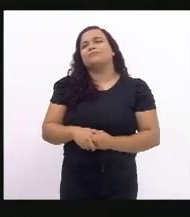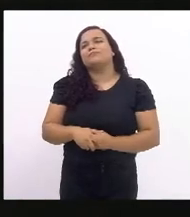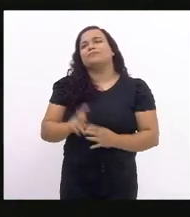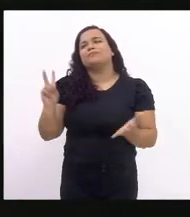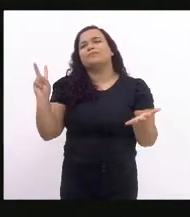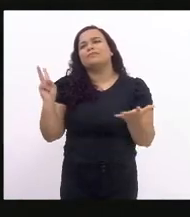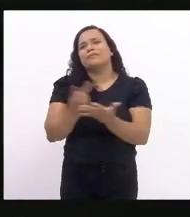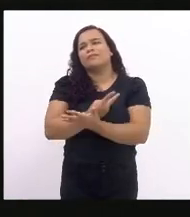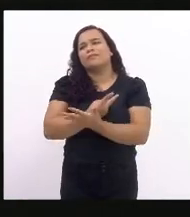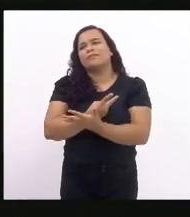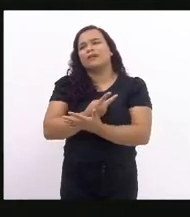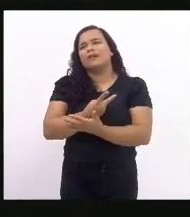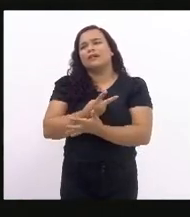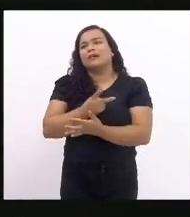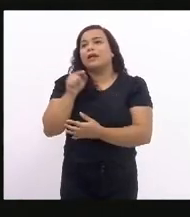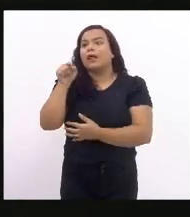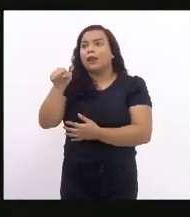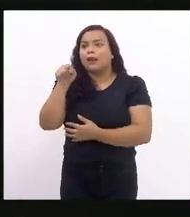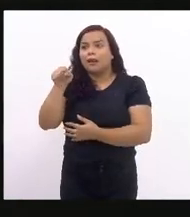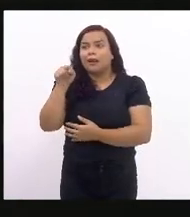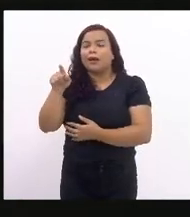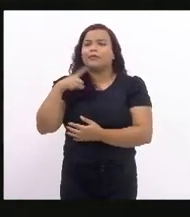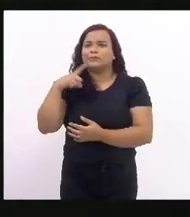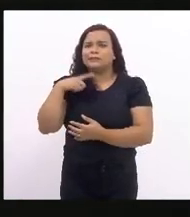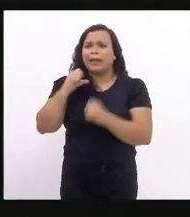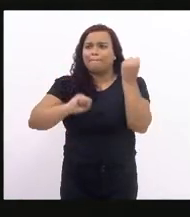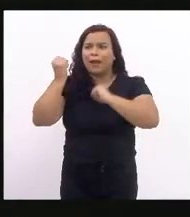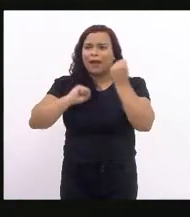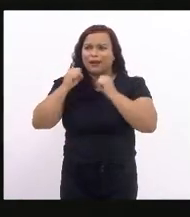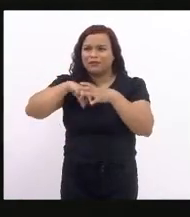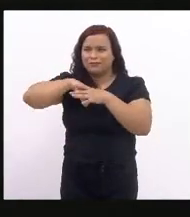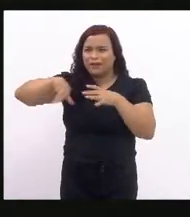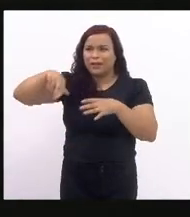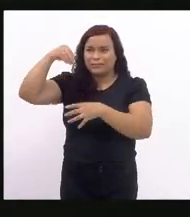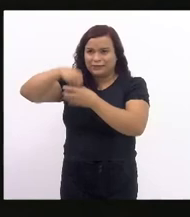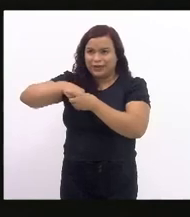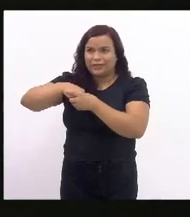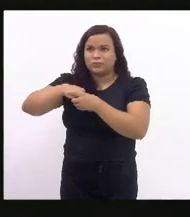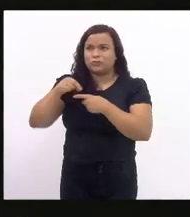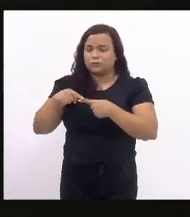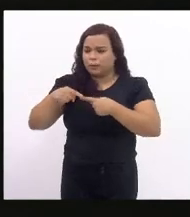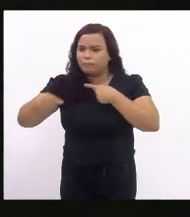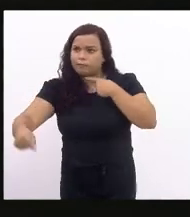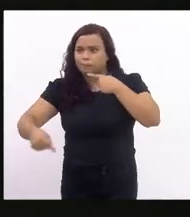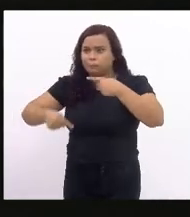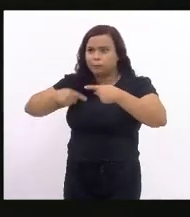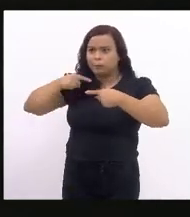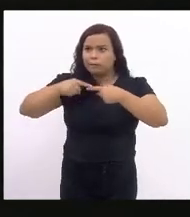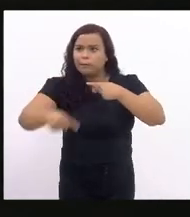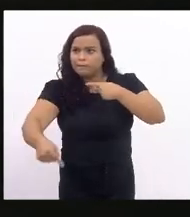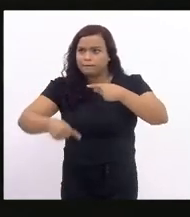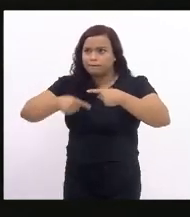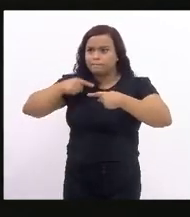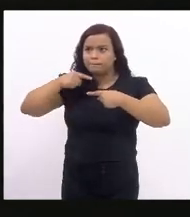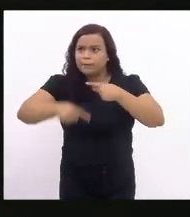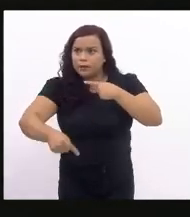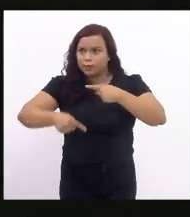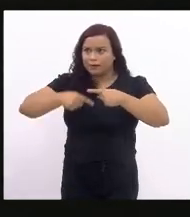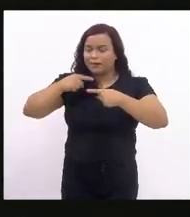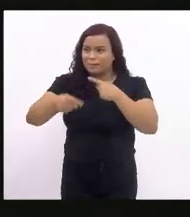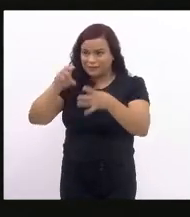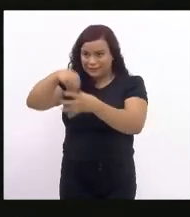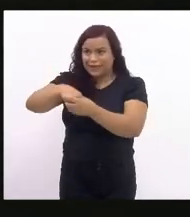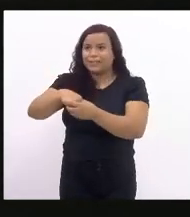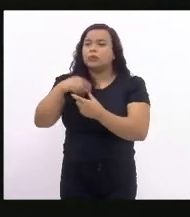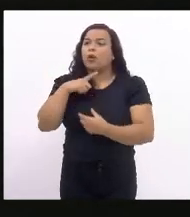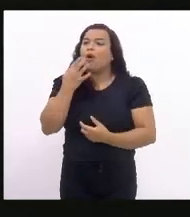nas máquinas agresistentes, se tecia um tecido lilás. Daí por que o